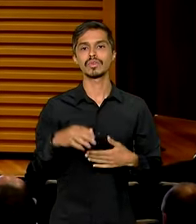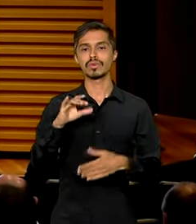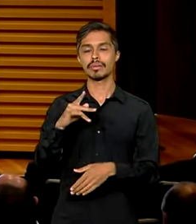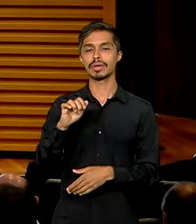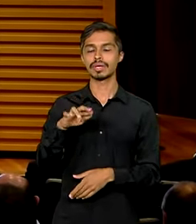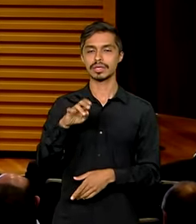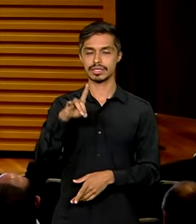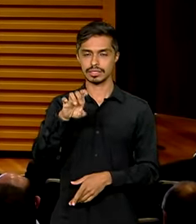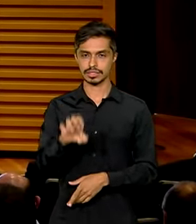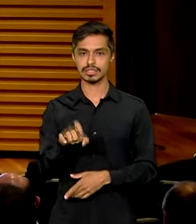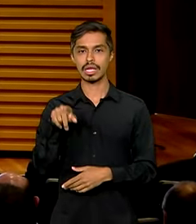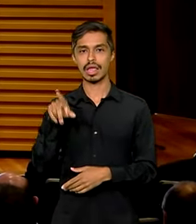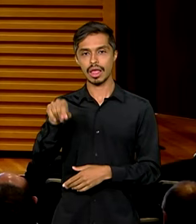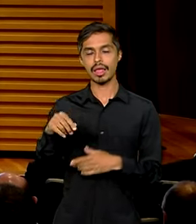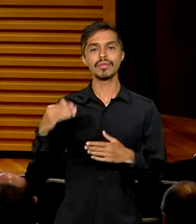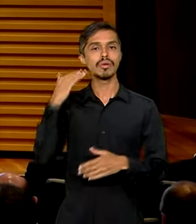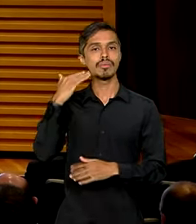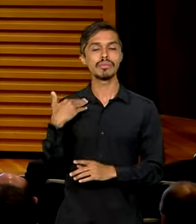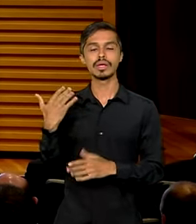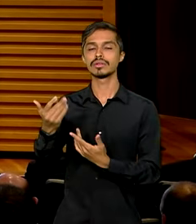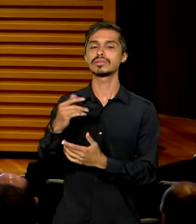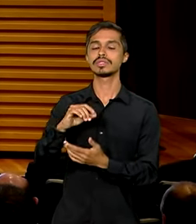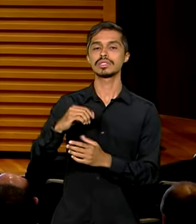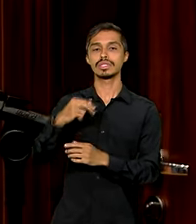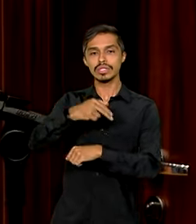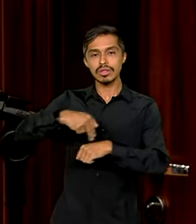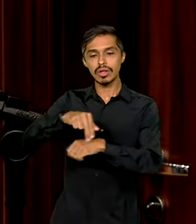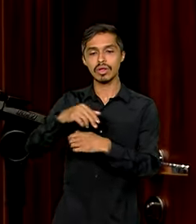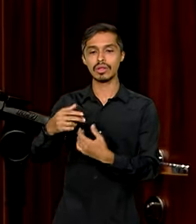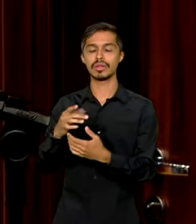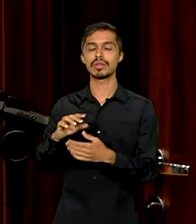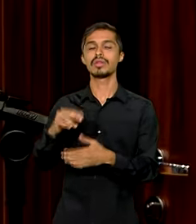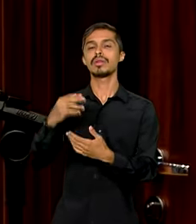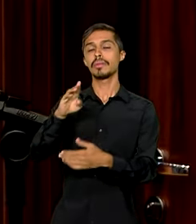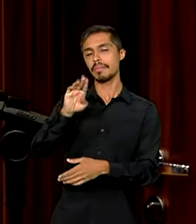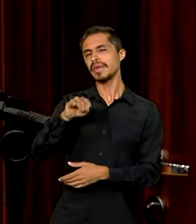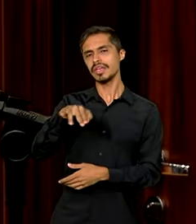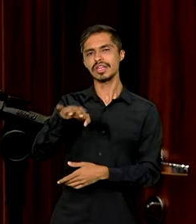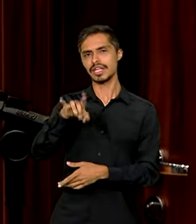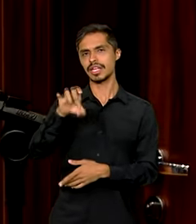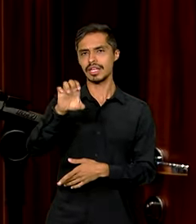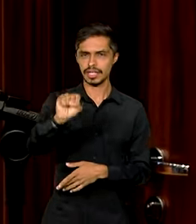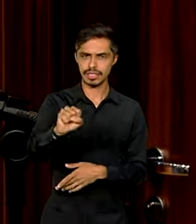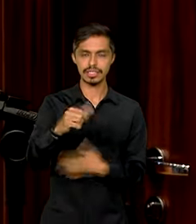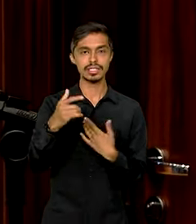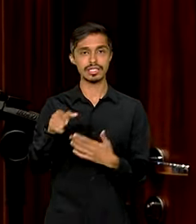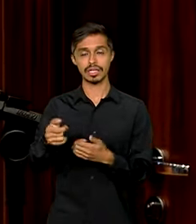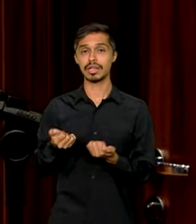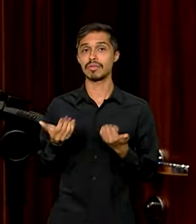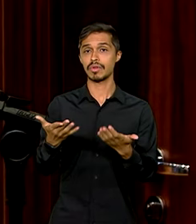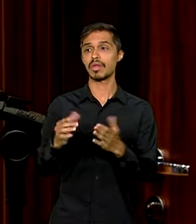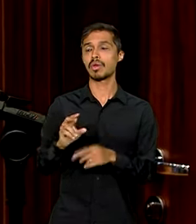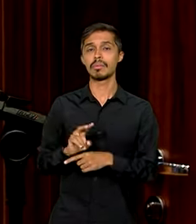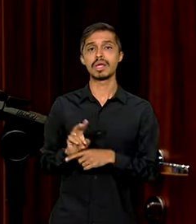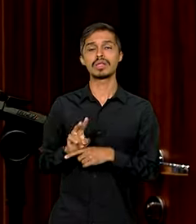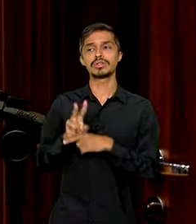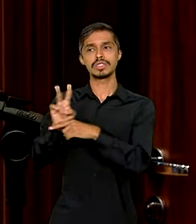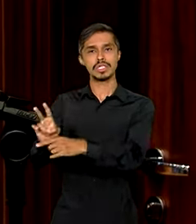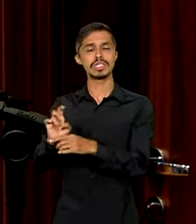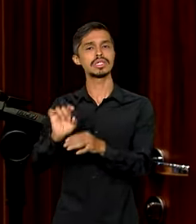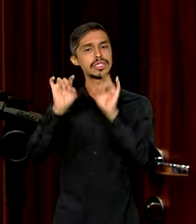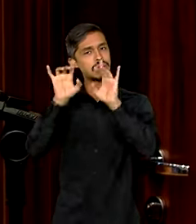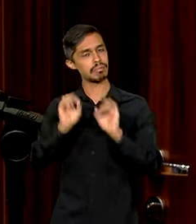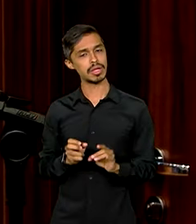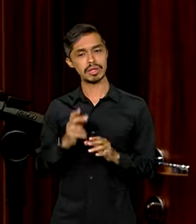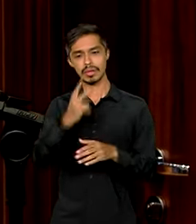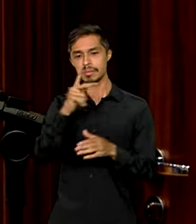do Banco Nacional de Desenvolvimento Social, o BNDES, que já oferece uma linha especial para